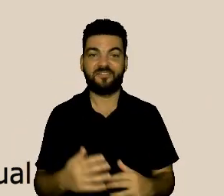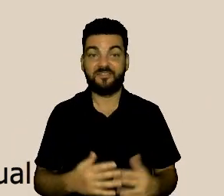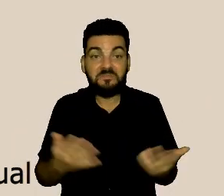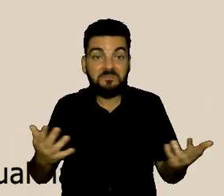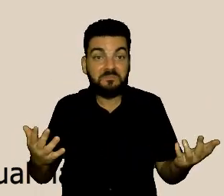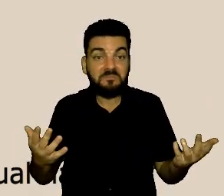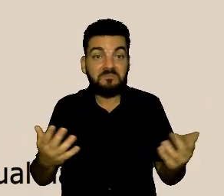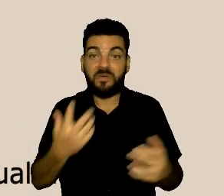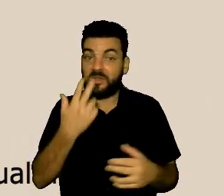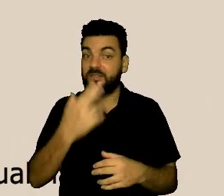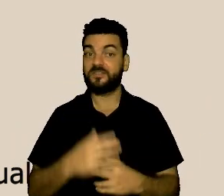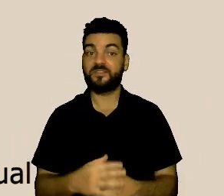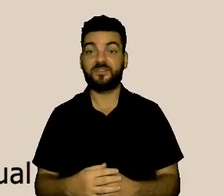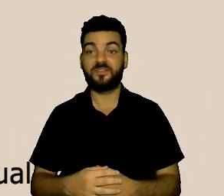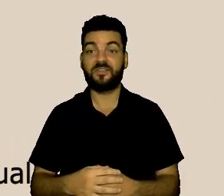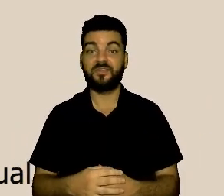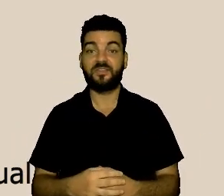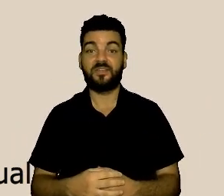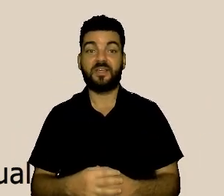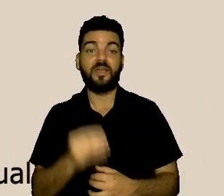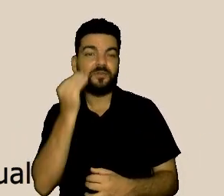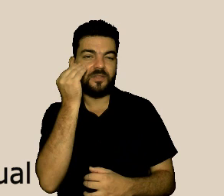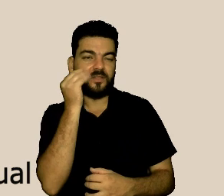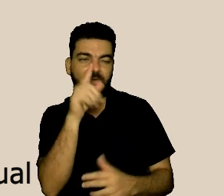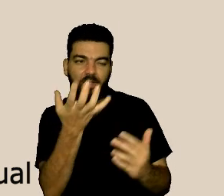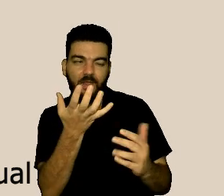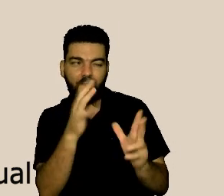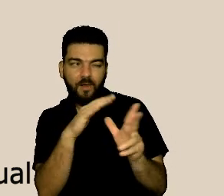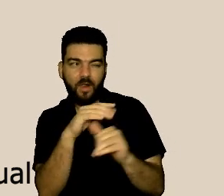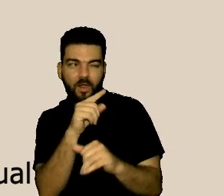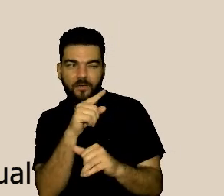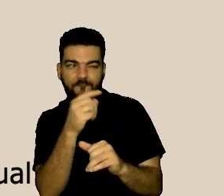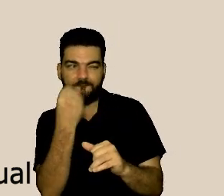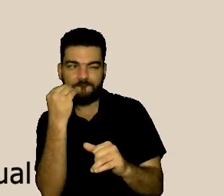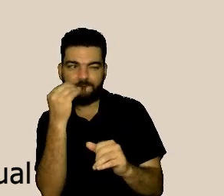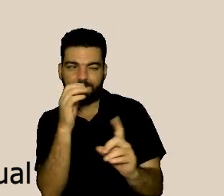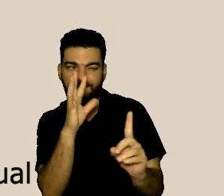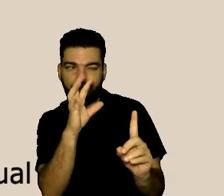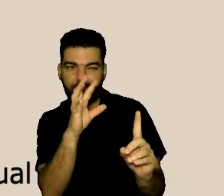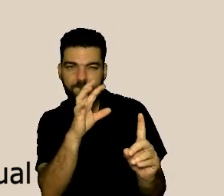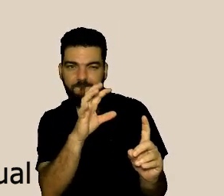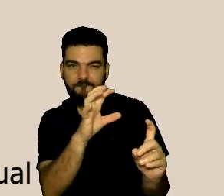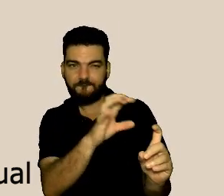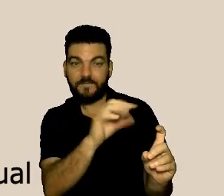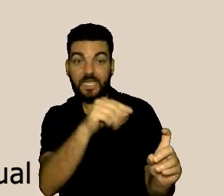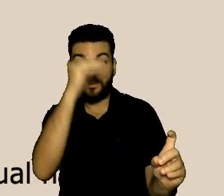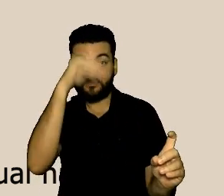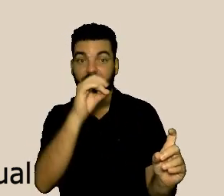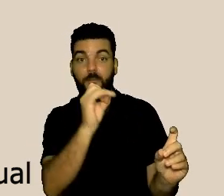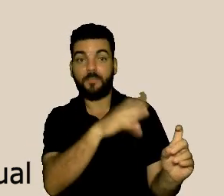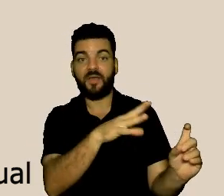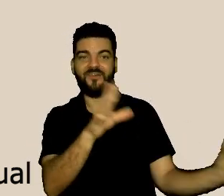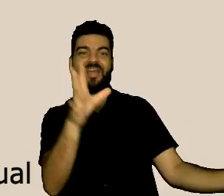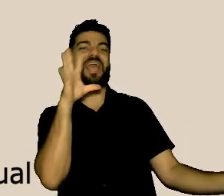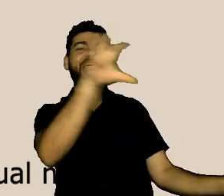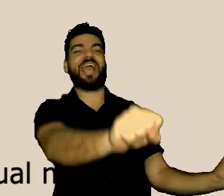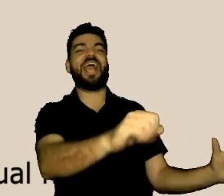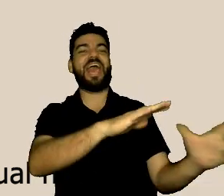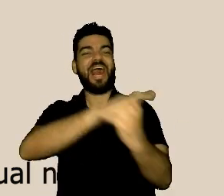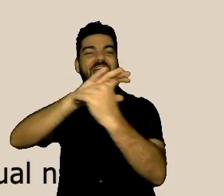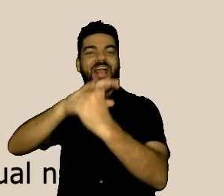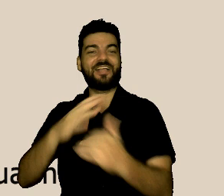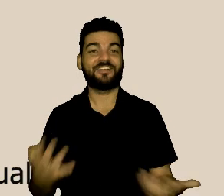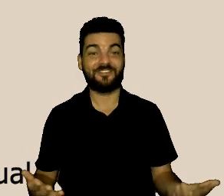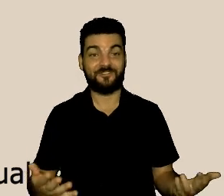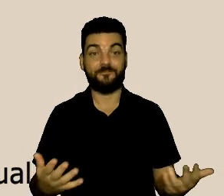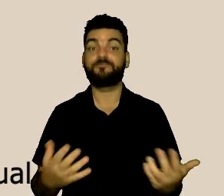puxando o fio da meada, além da questão do assediado, nós temos uma questão maior de que aquela